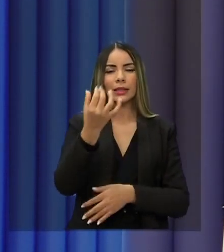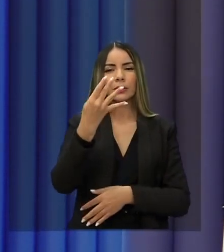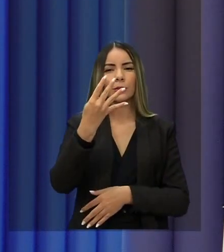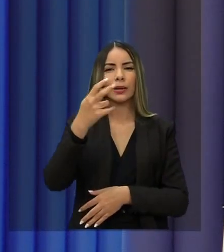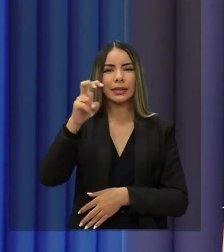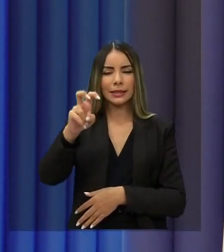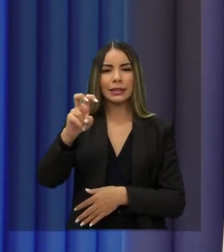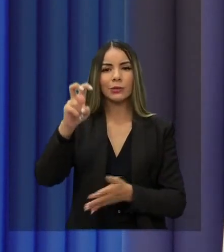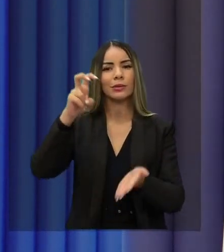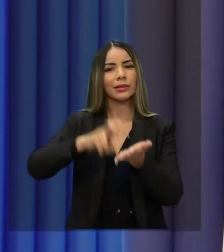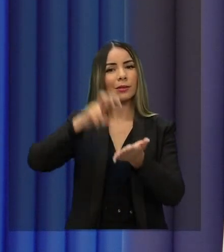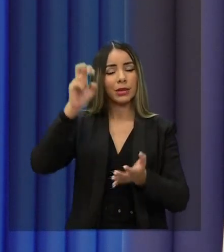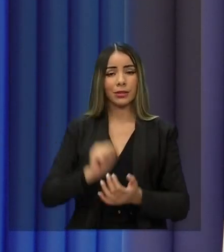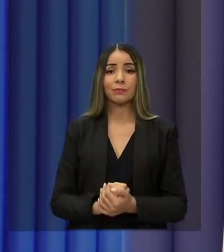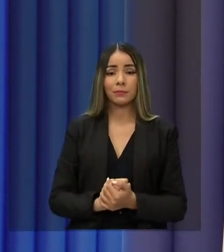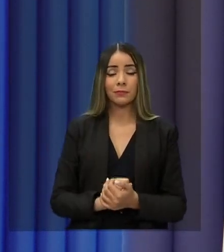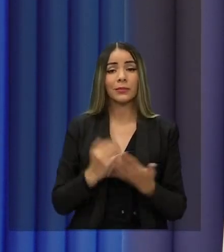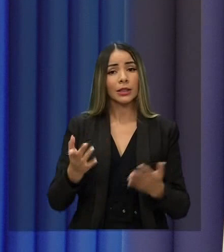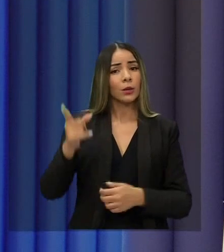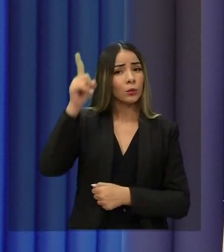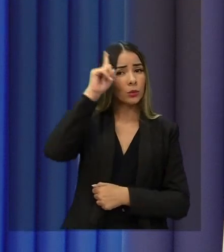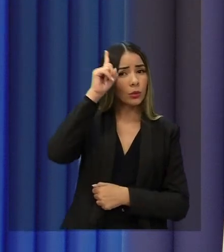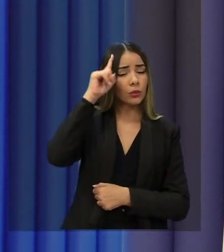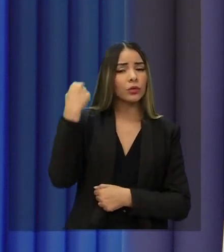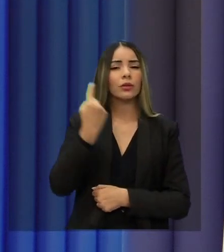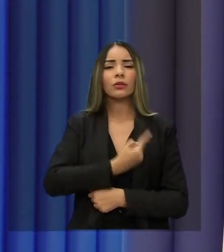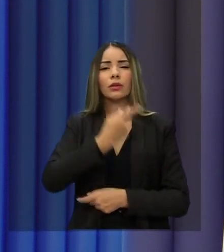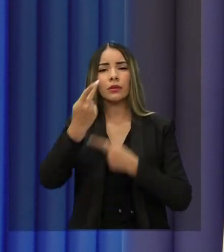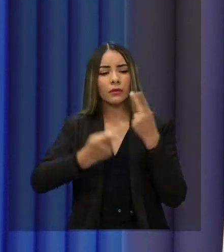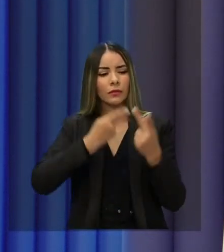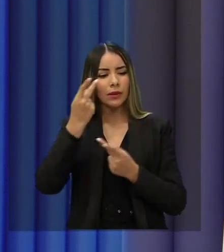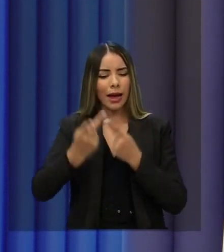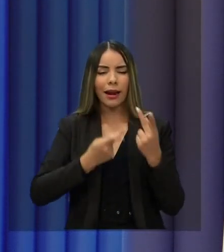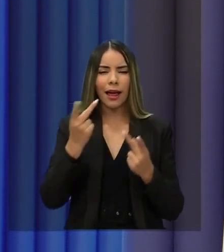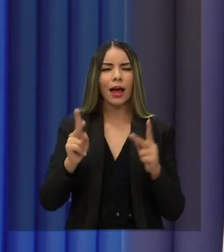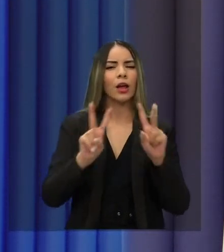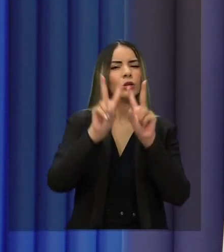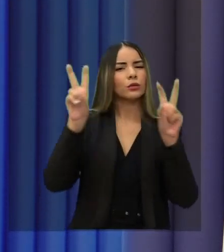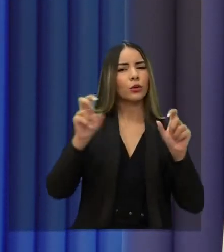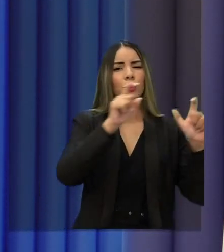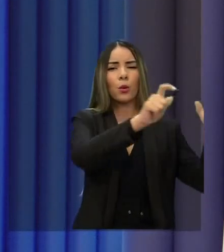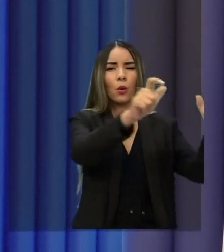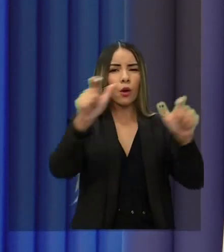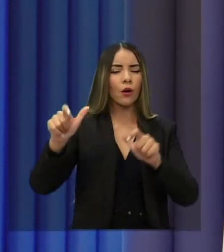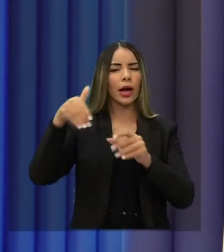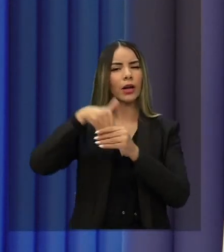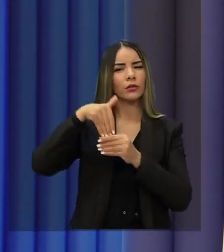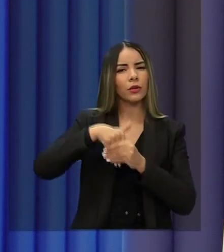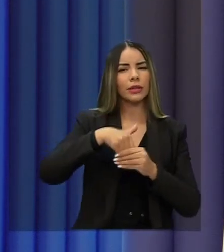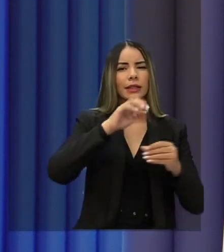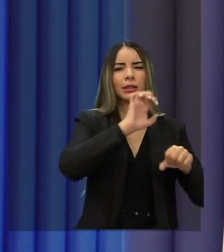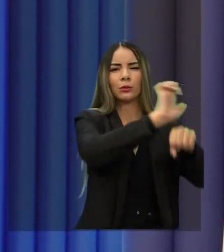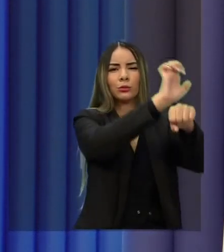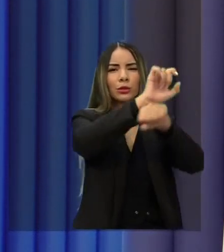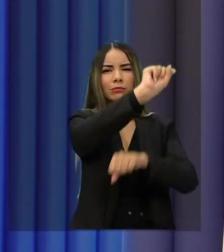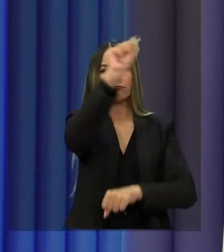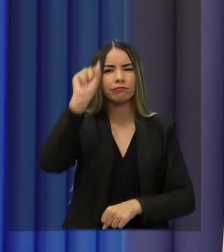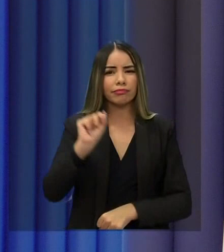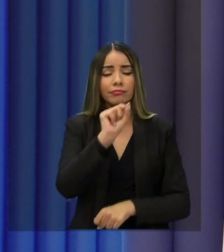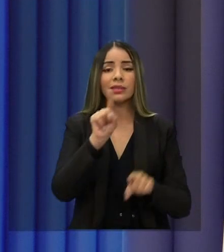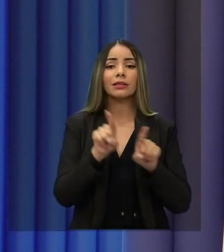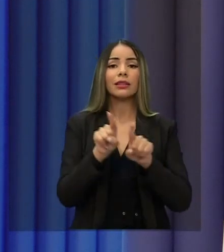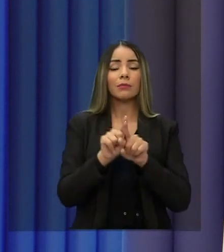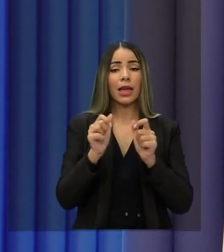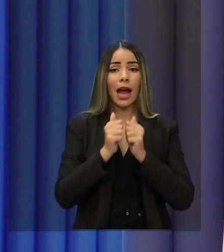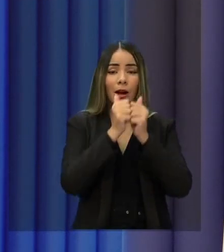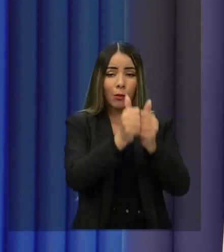a Santa Missa. E durante todo o dia vamos falar ao vivo dos principais locais de votação espalhados pelo Estado. Vamos acompanhar também a